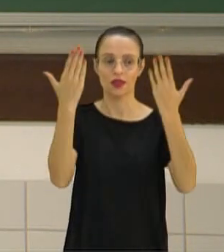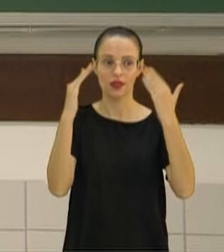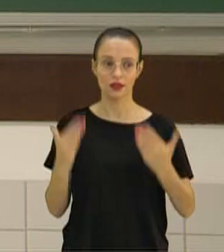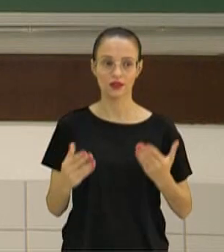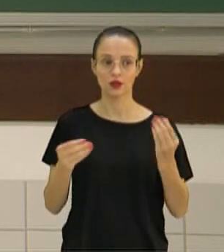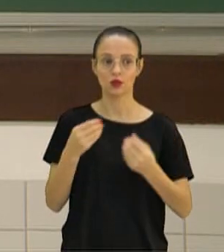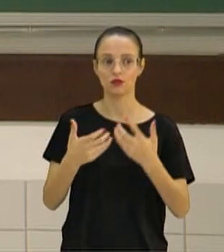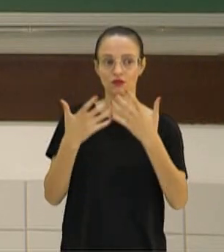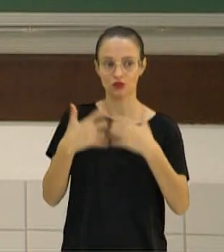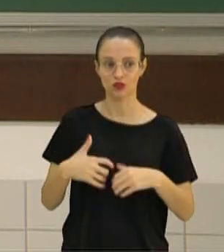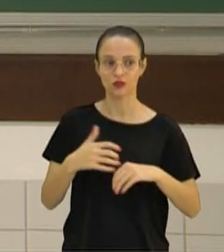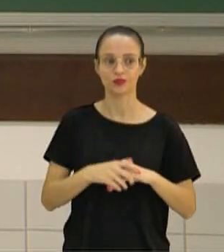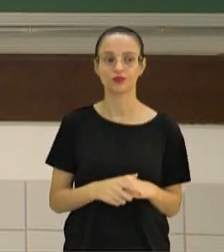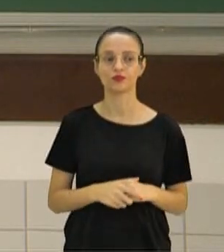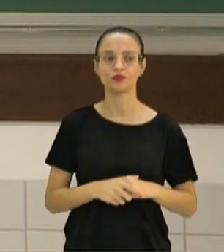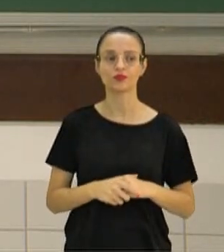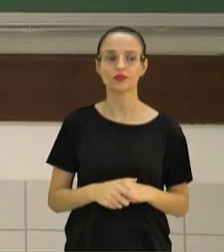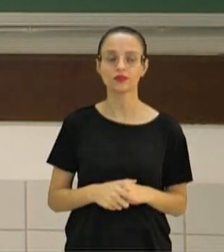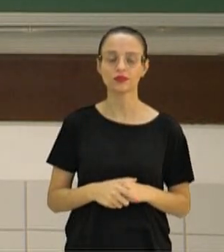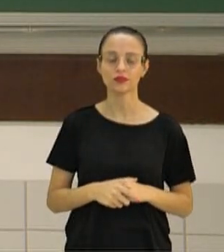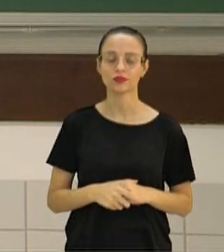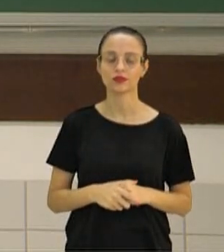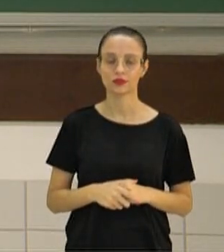como que funciona. Vamos lá? Acompanhem comigo.